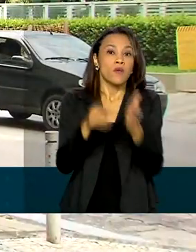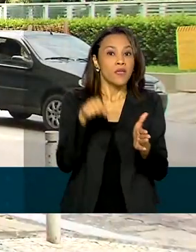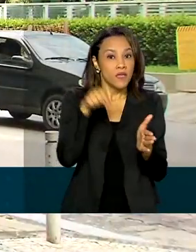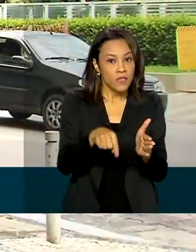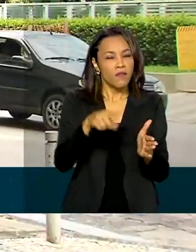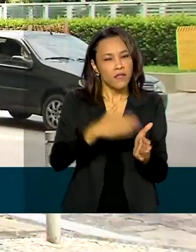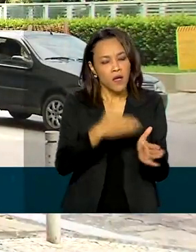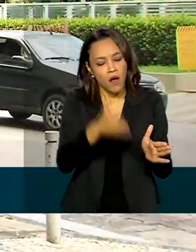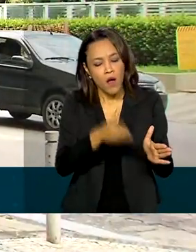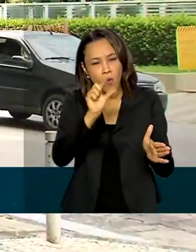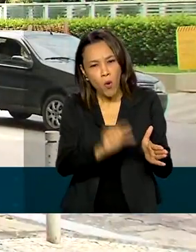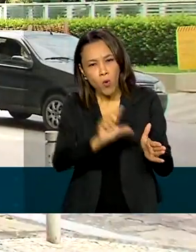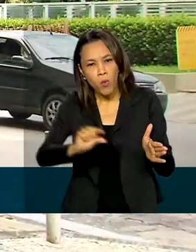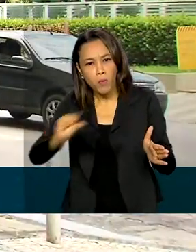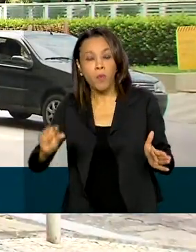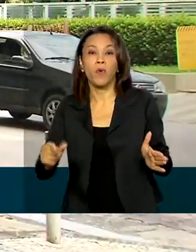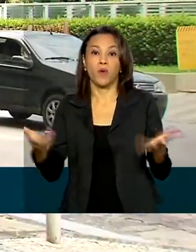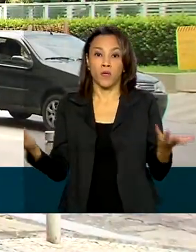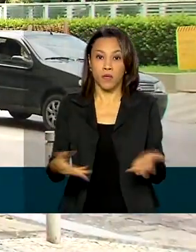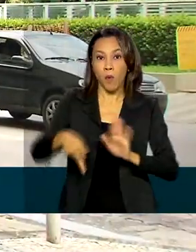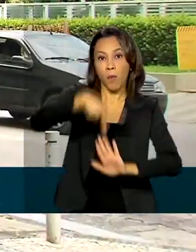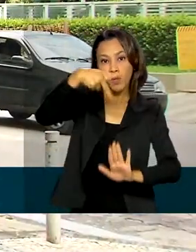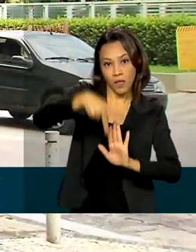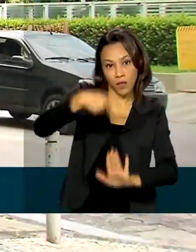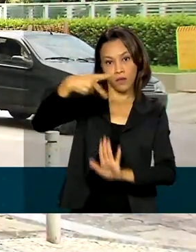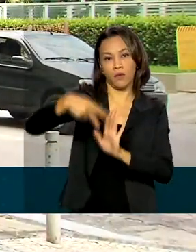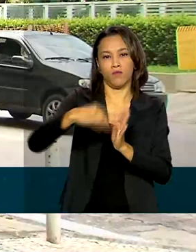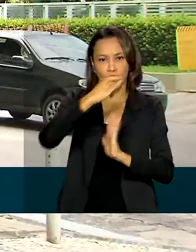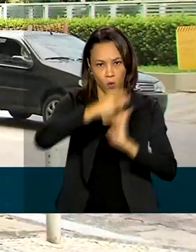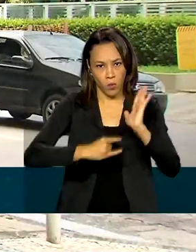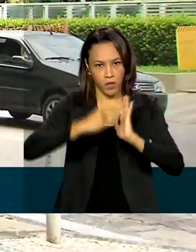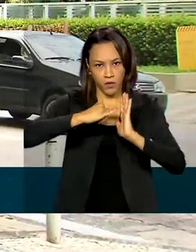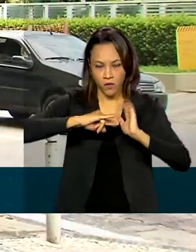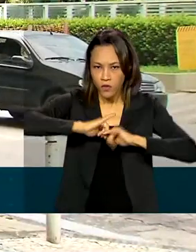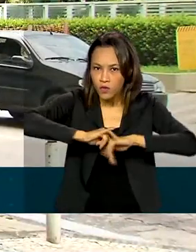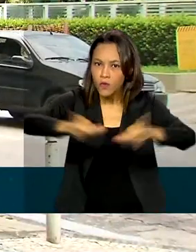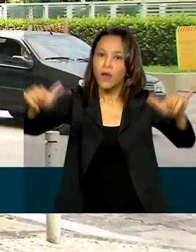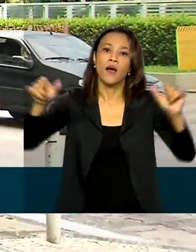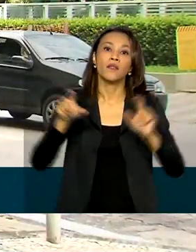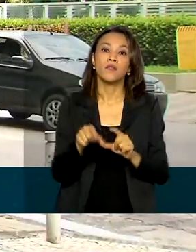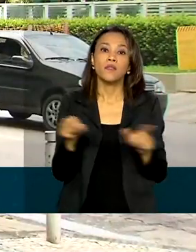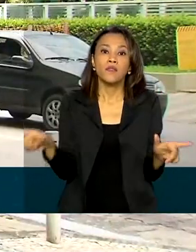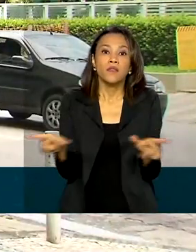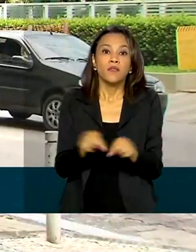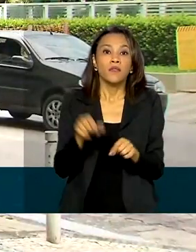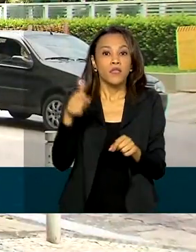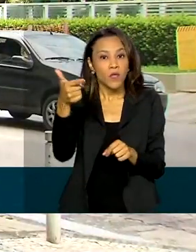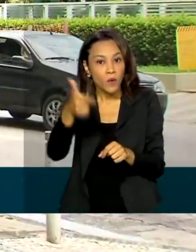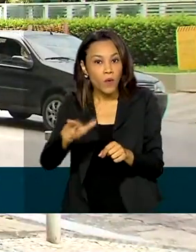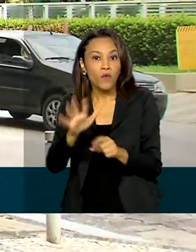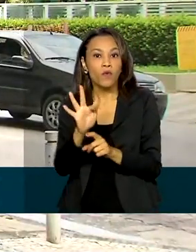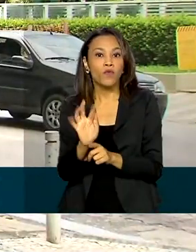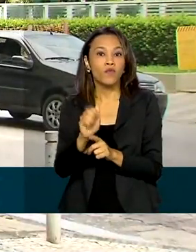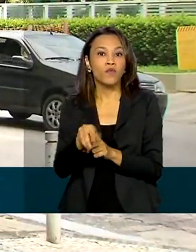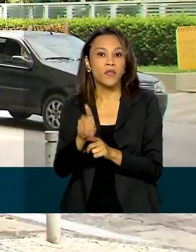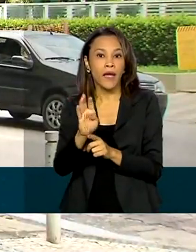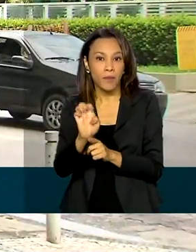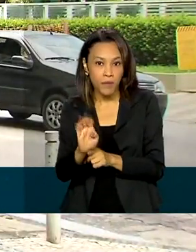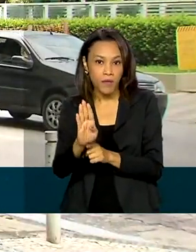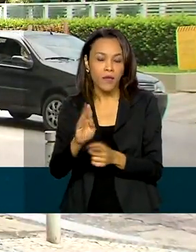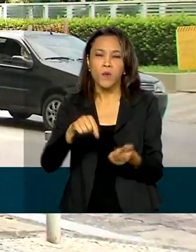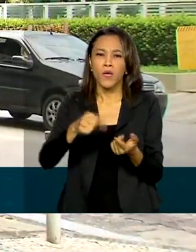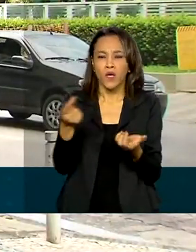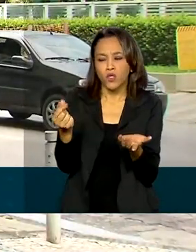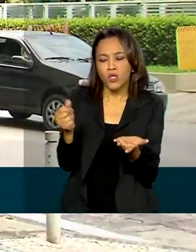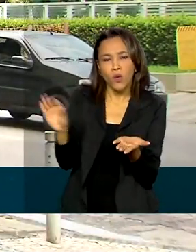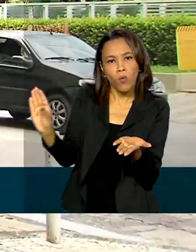portaria publicada hoje no Diário Oficial da União autoriza o Fundo Nacional de Desenvolvimento da Educação a transferir recursos